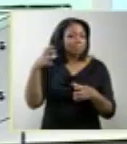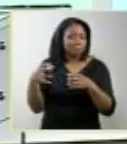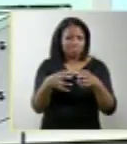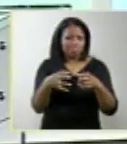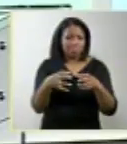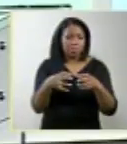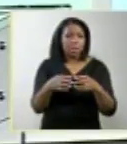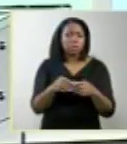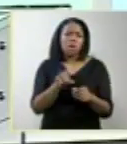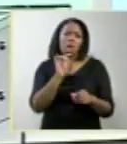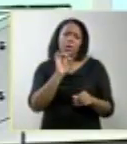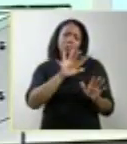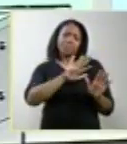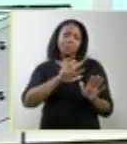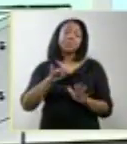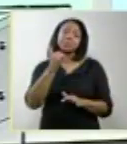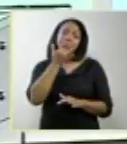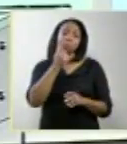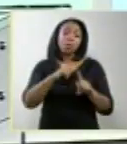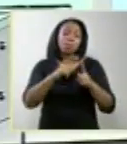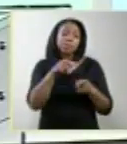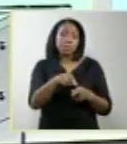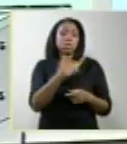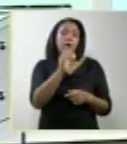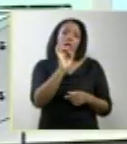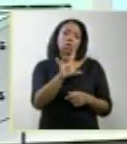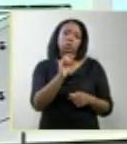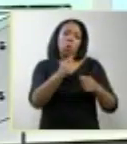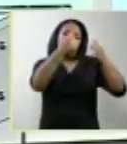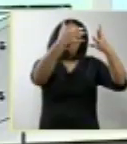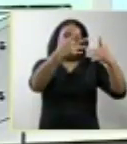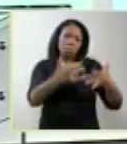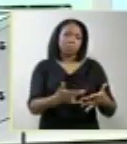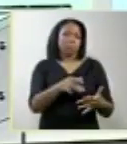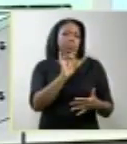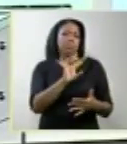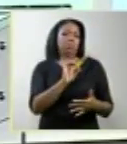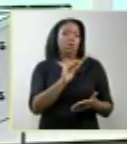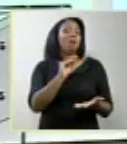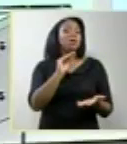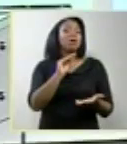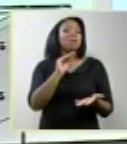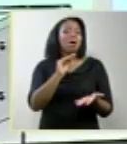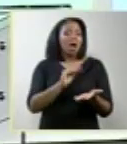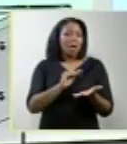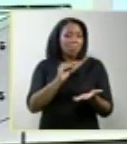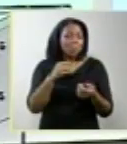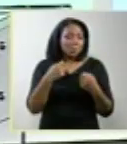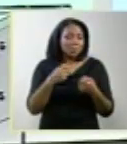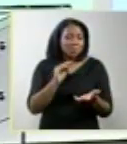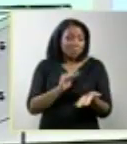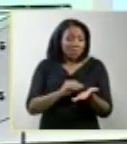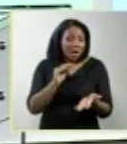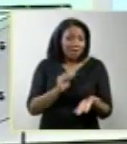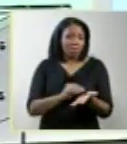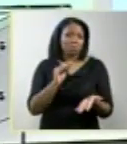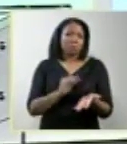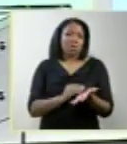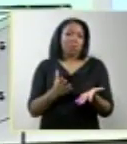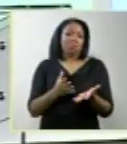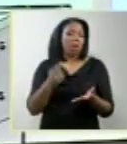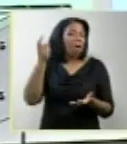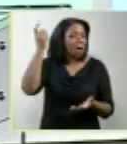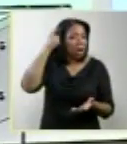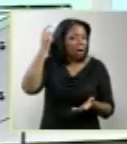de conceito. Se nós temos que o diagnóstico de anencefalo tem que ter ausência dos hemisférios cerebrais, ausência de